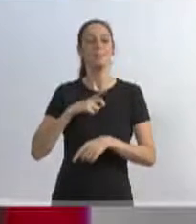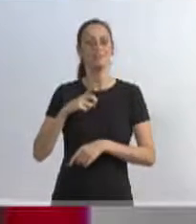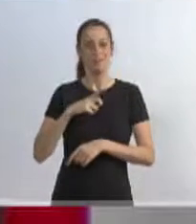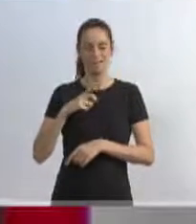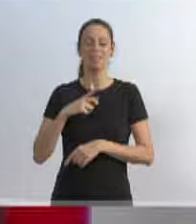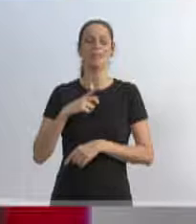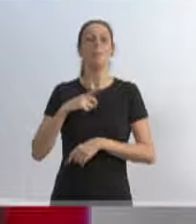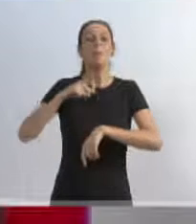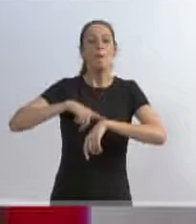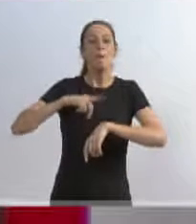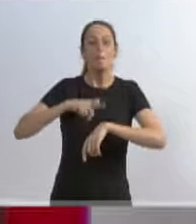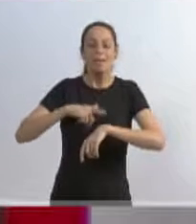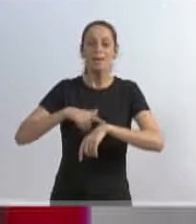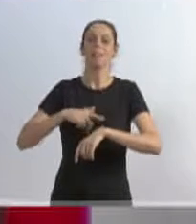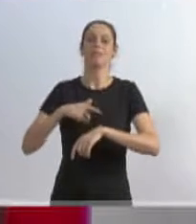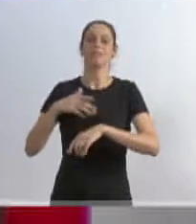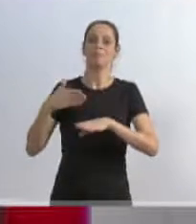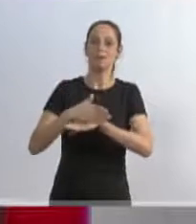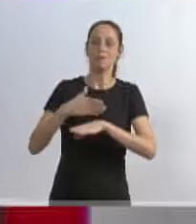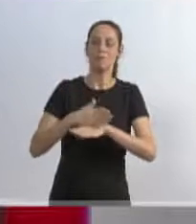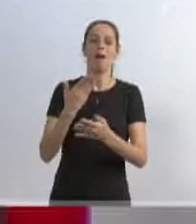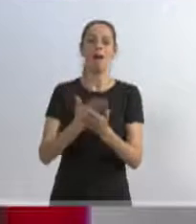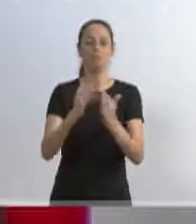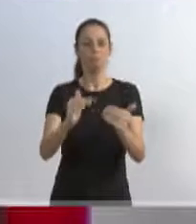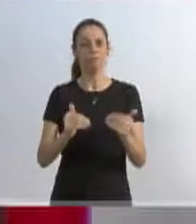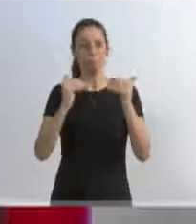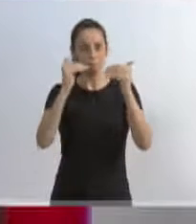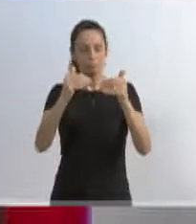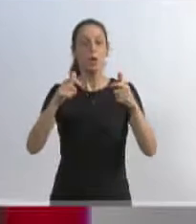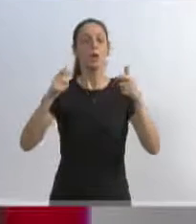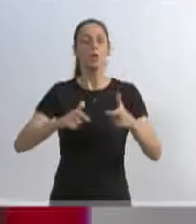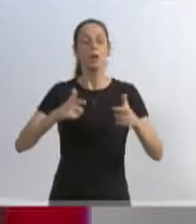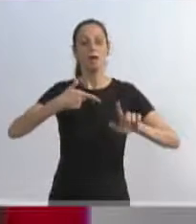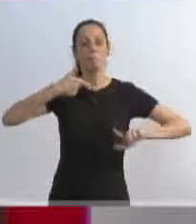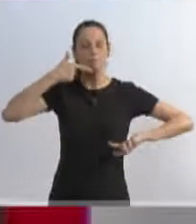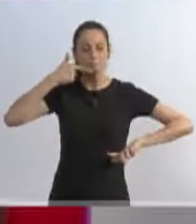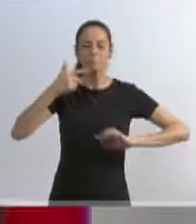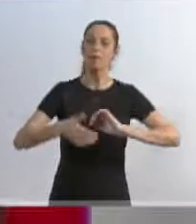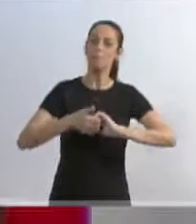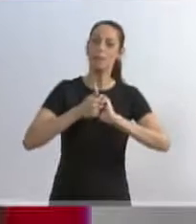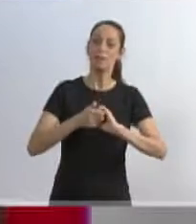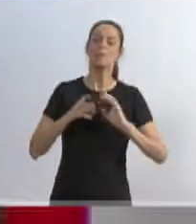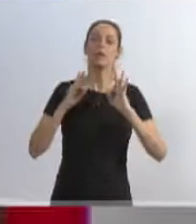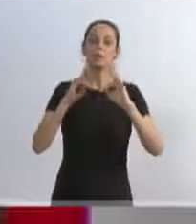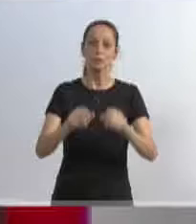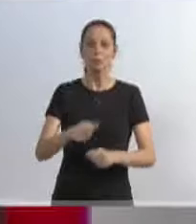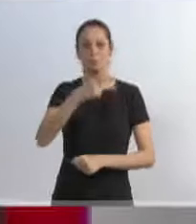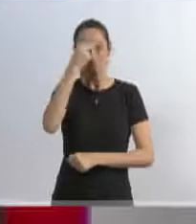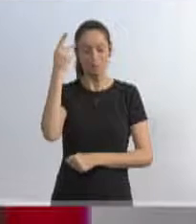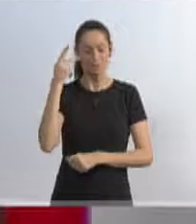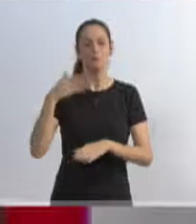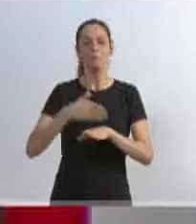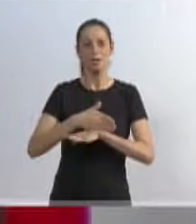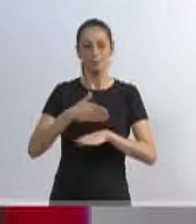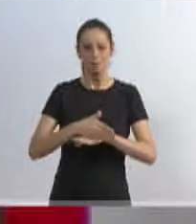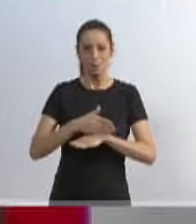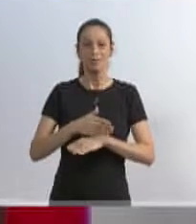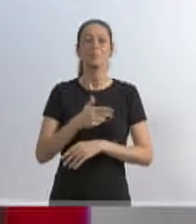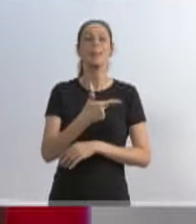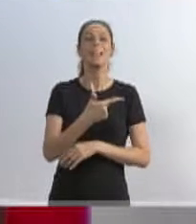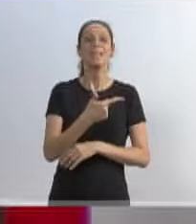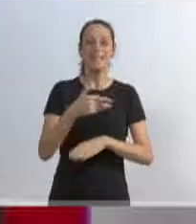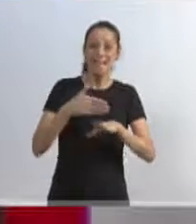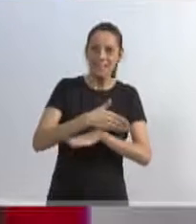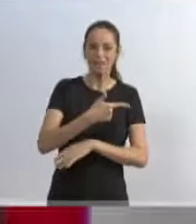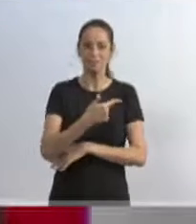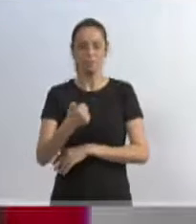juntamente na Entra 21, no Teatro Carlos Gomes. Parabéns a todos que estiveram lá também. E no lançamento da Festa Itália